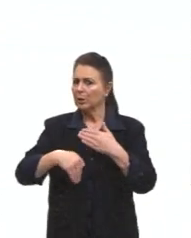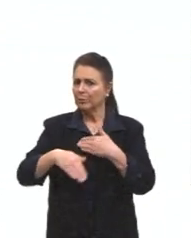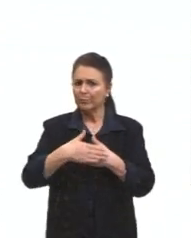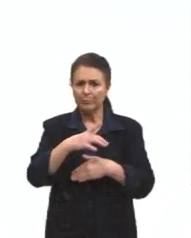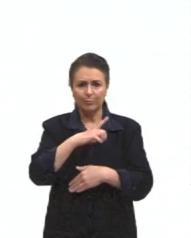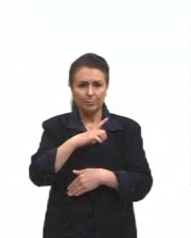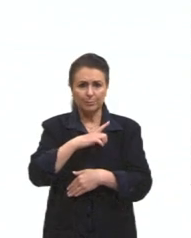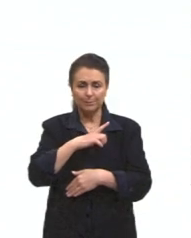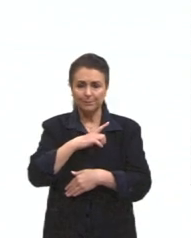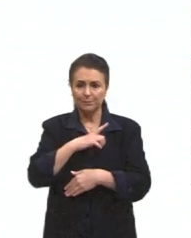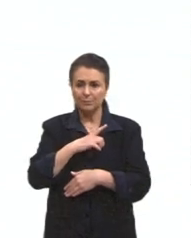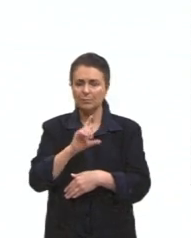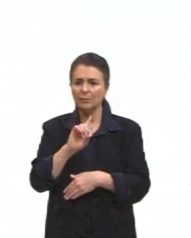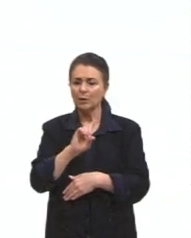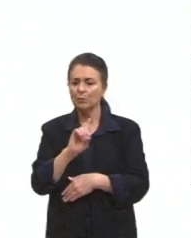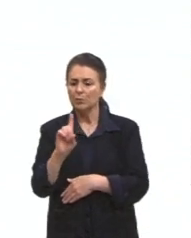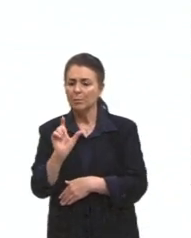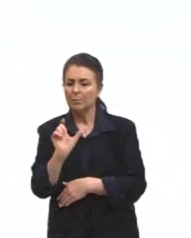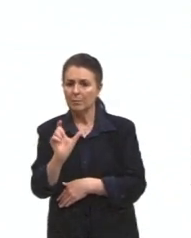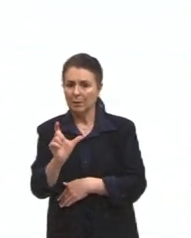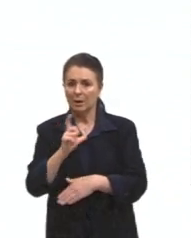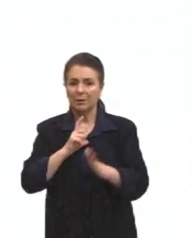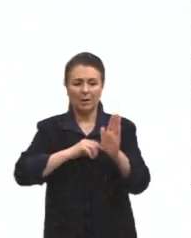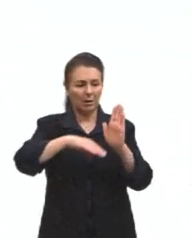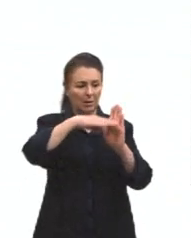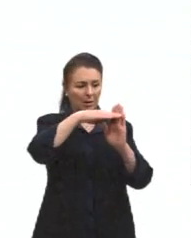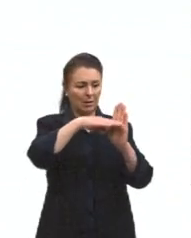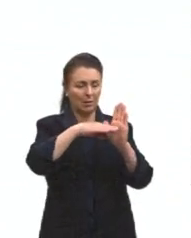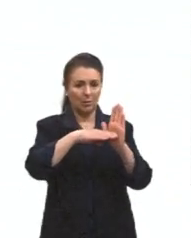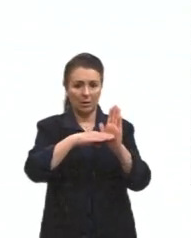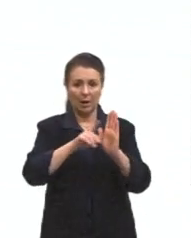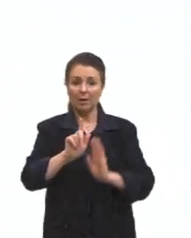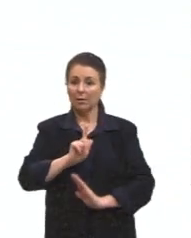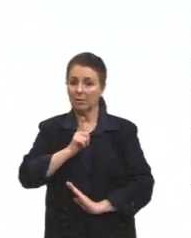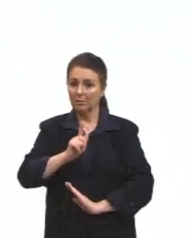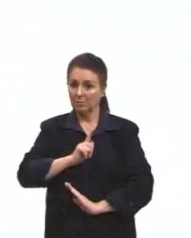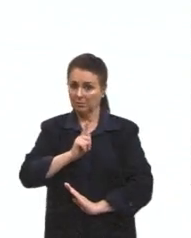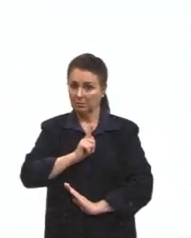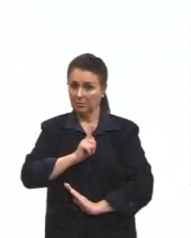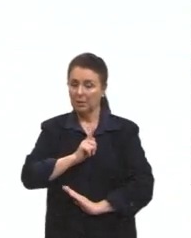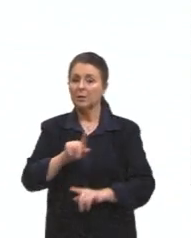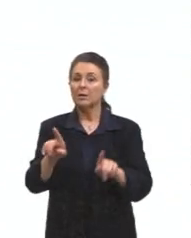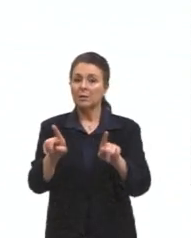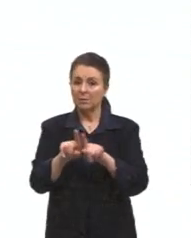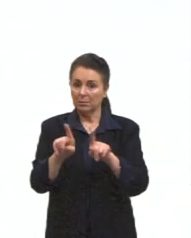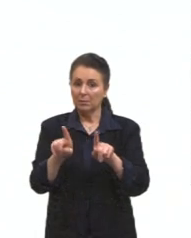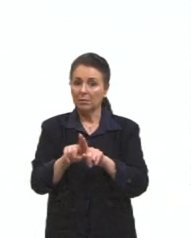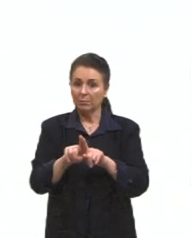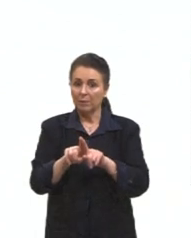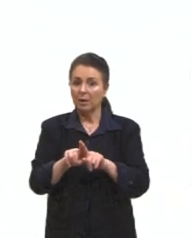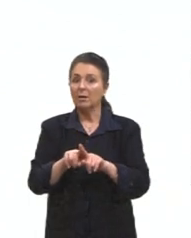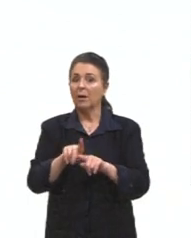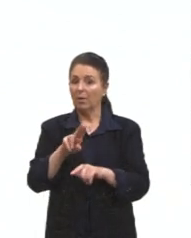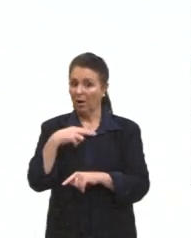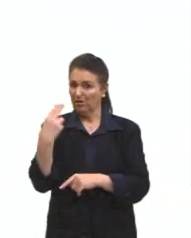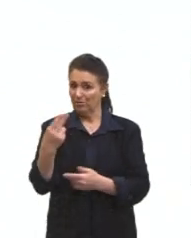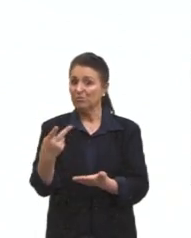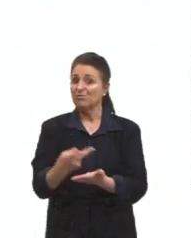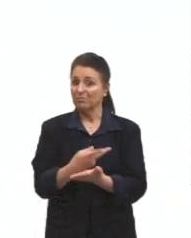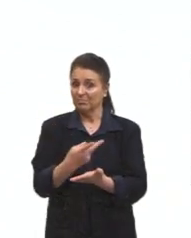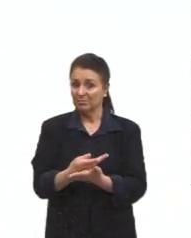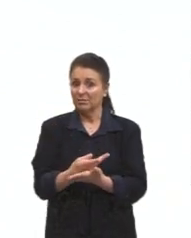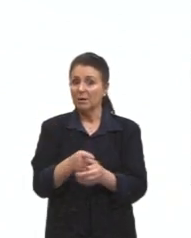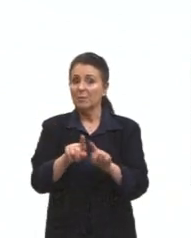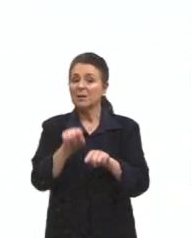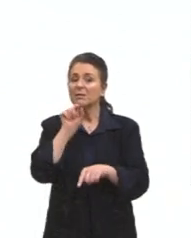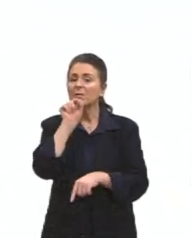Nós temos não só a palavra, a gente tem categoria gramatical, que já é uma coisa que também a gente tropeça de vez em quando, né, mas isso aqui é o que